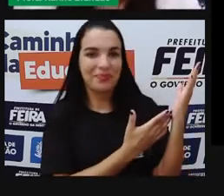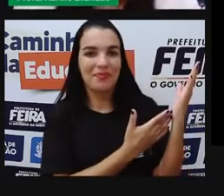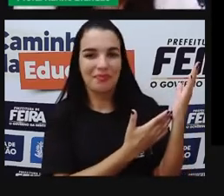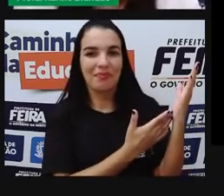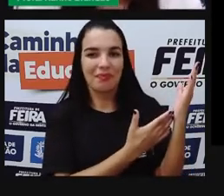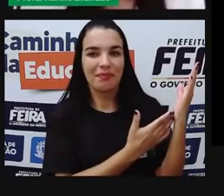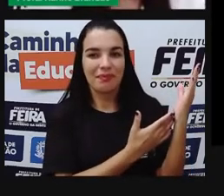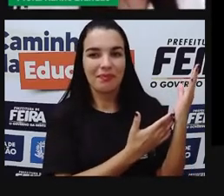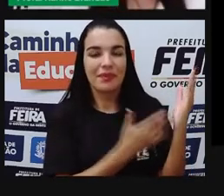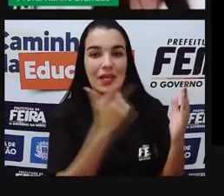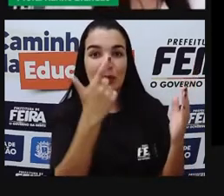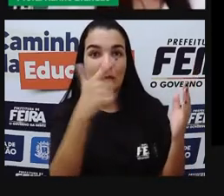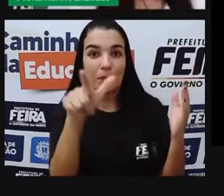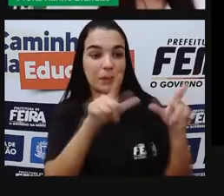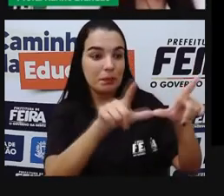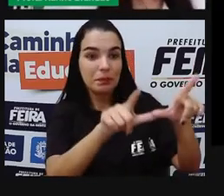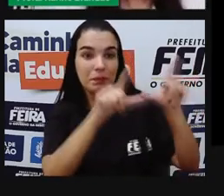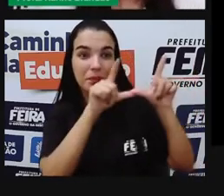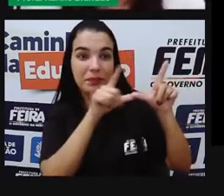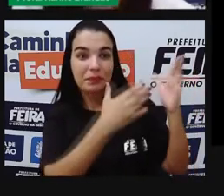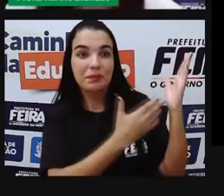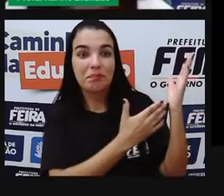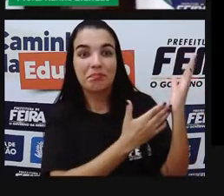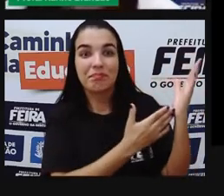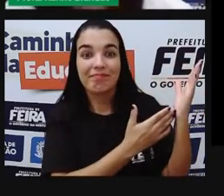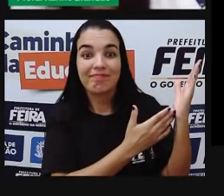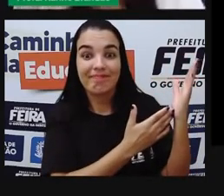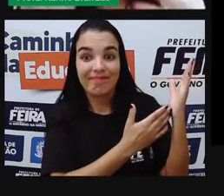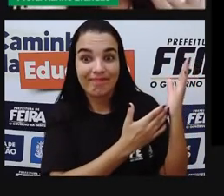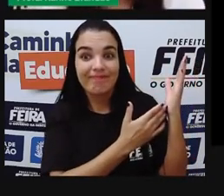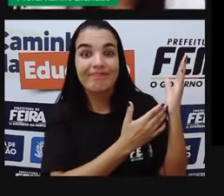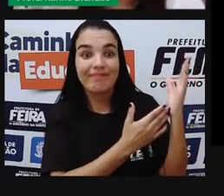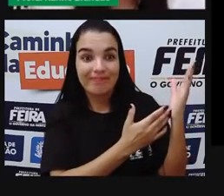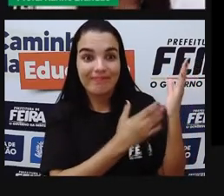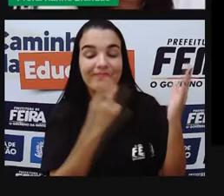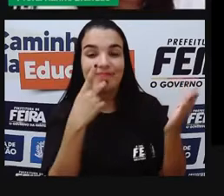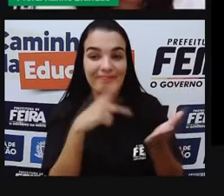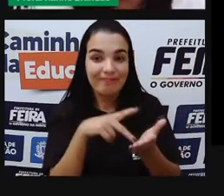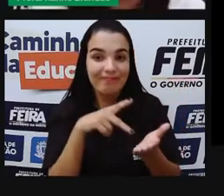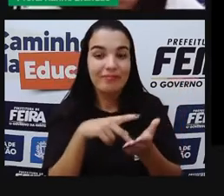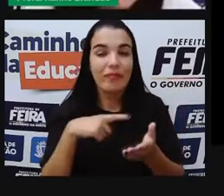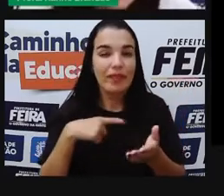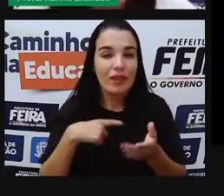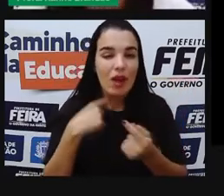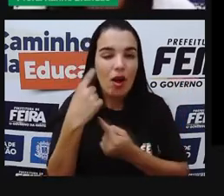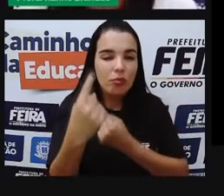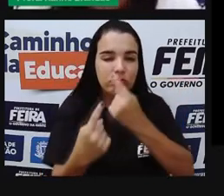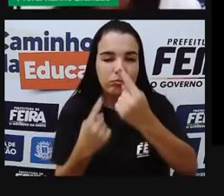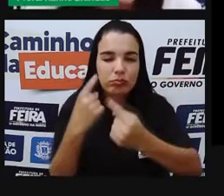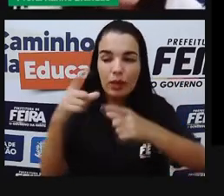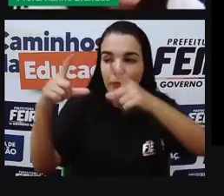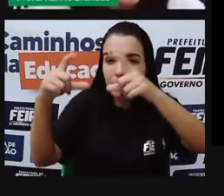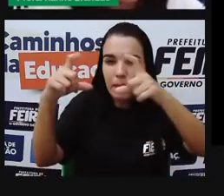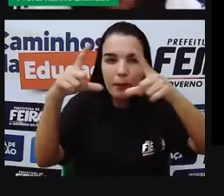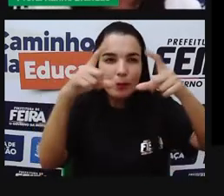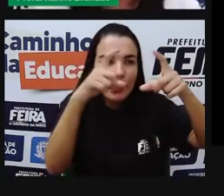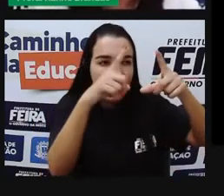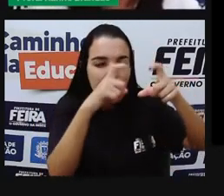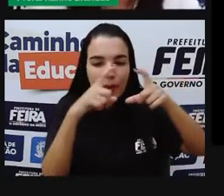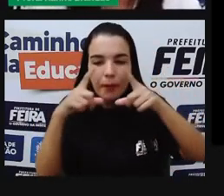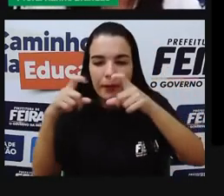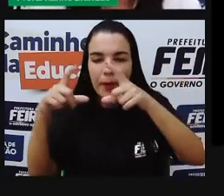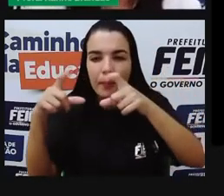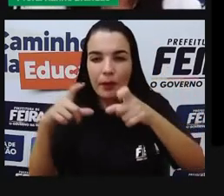imagem, né? Essa aí já é uma montagem de alguns registros fotográficos que nós temos,